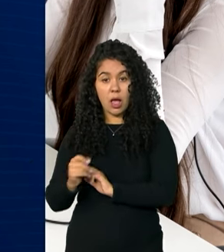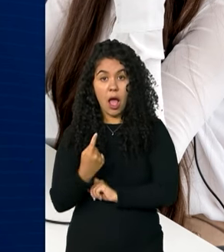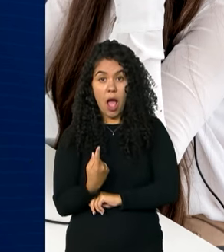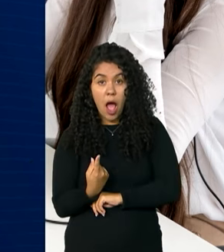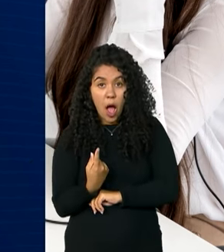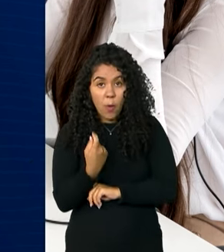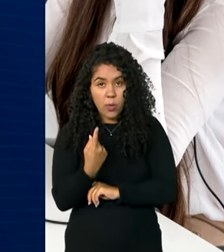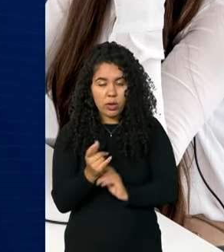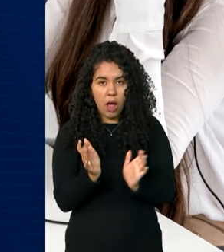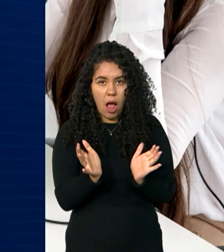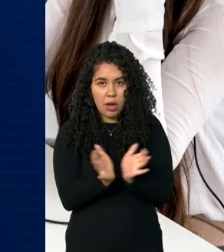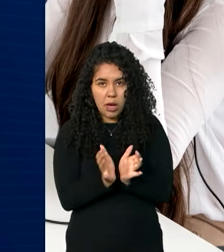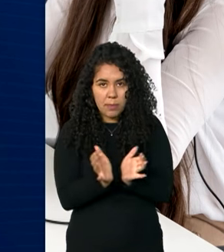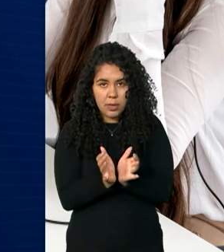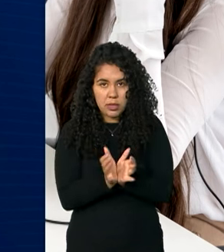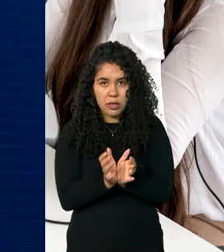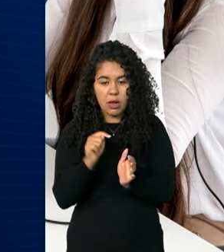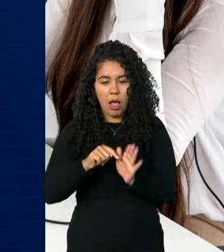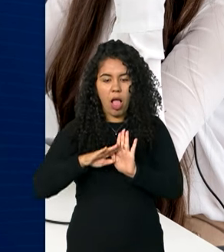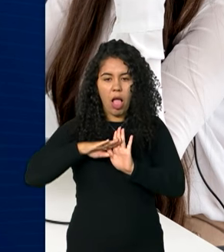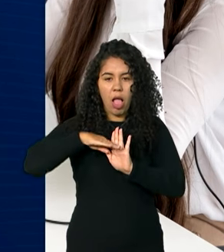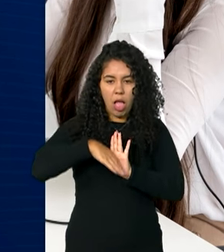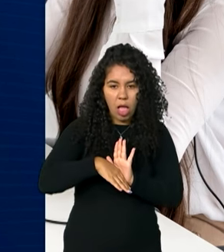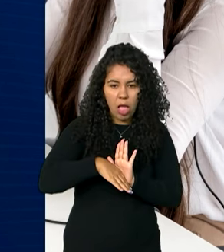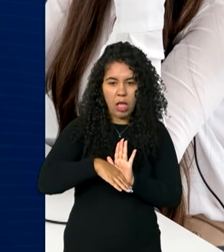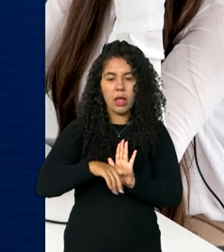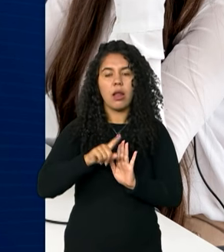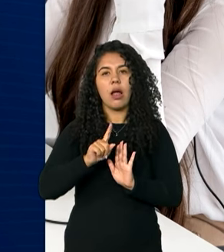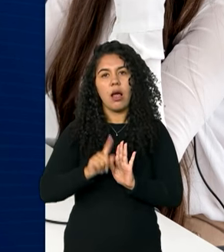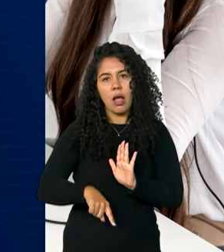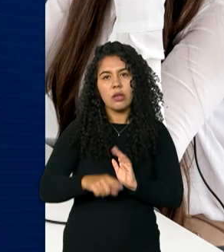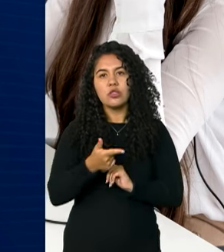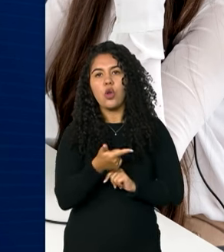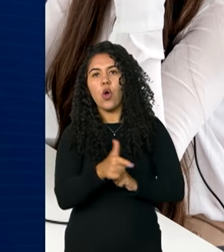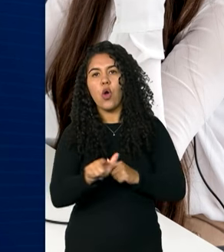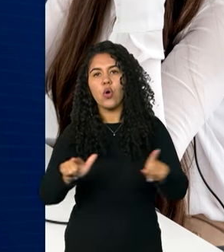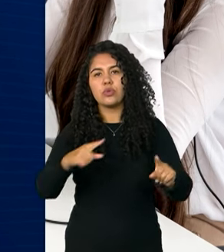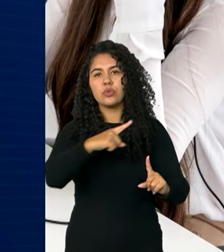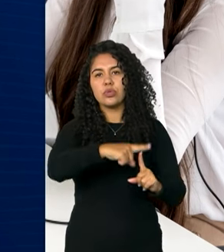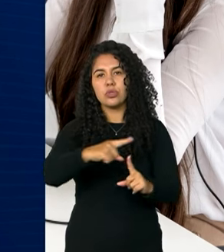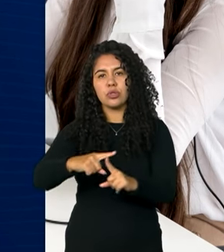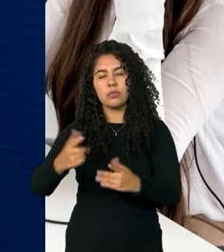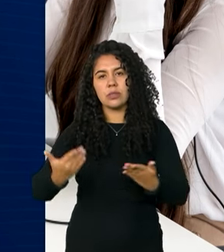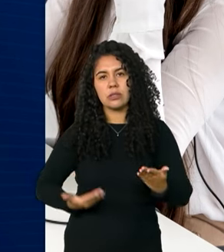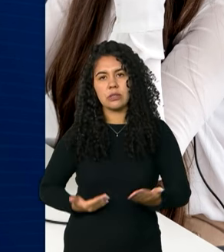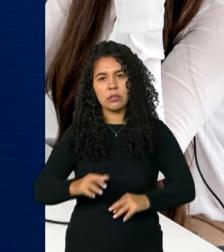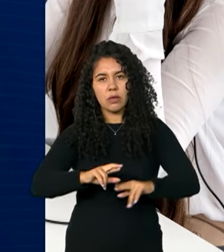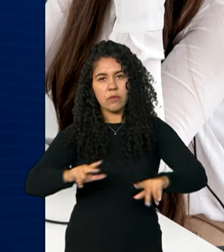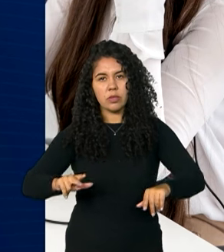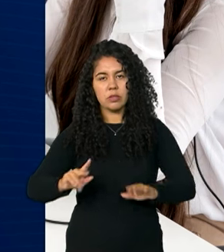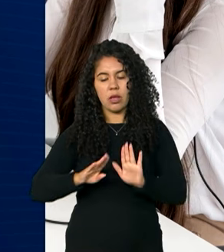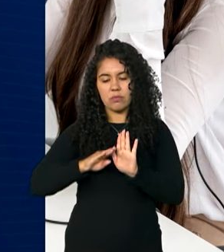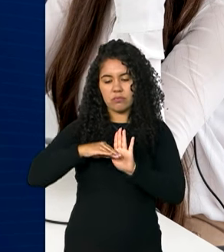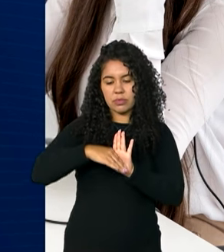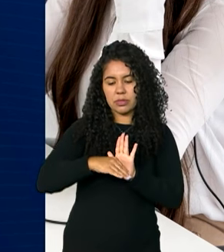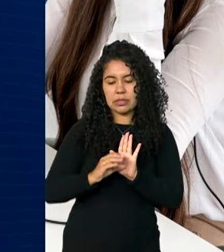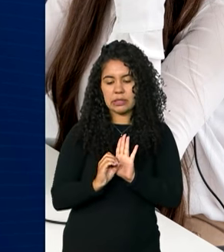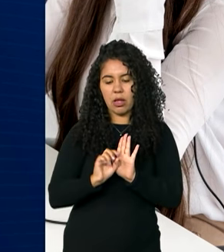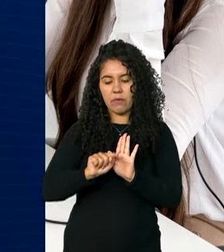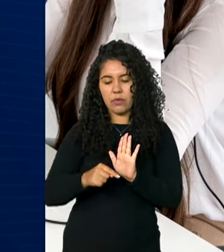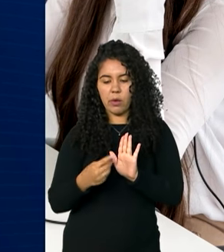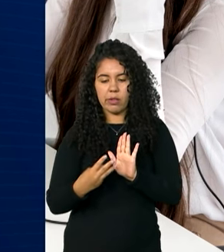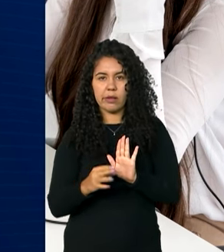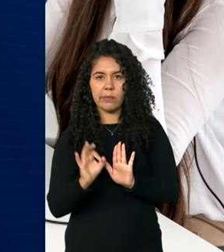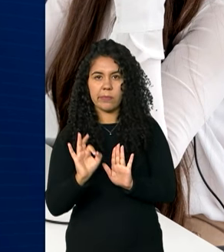categoria a apresentar queda foi a de outros serviços, que recuou 0,3% no período.